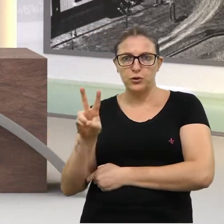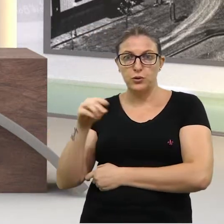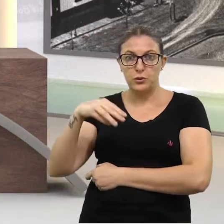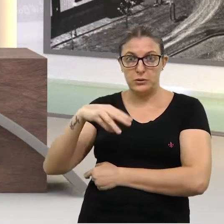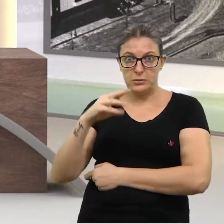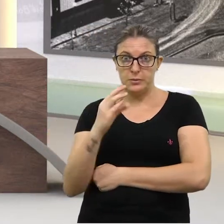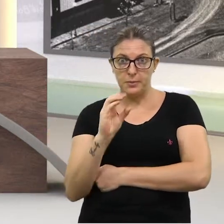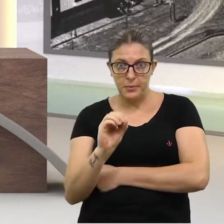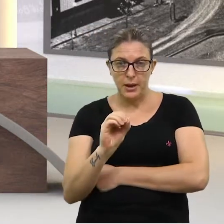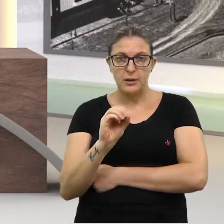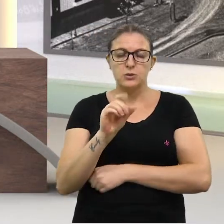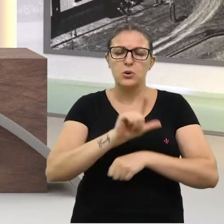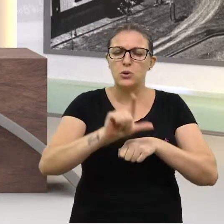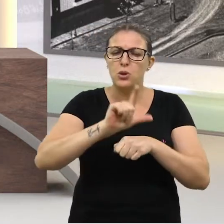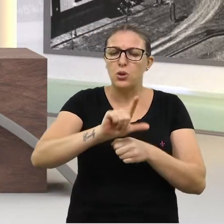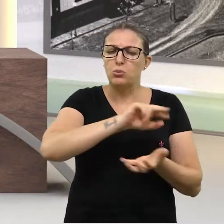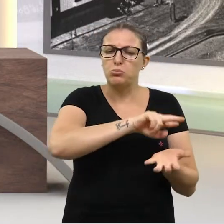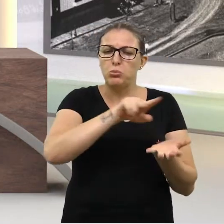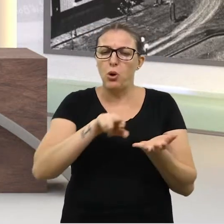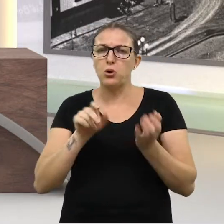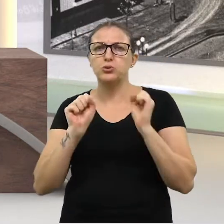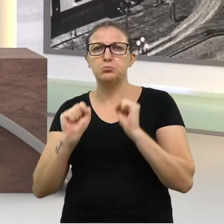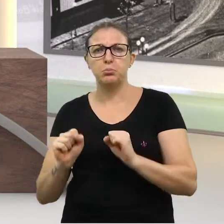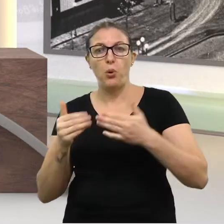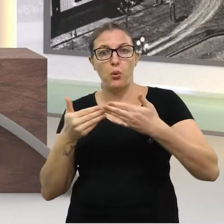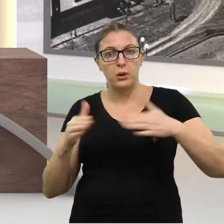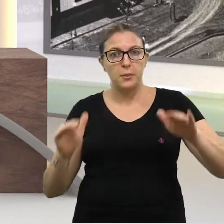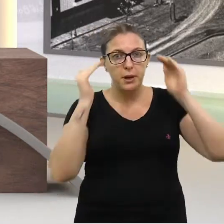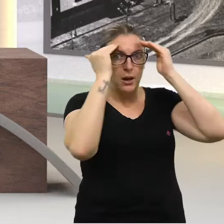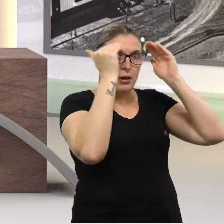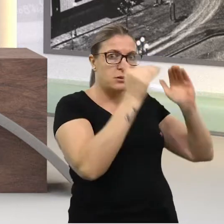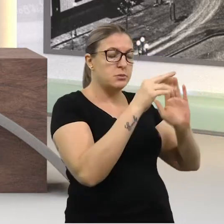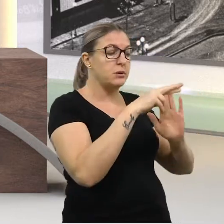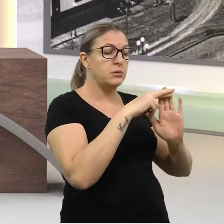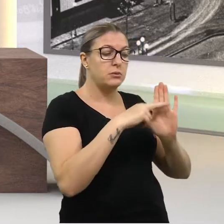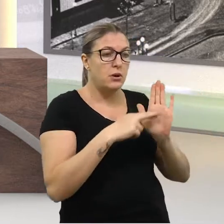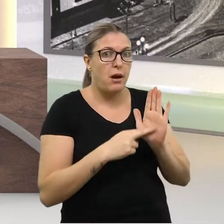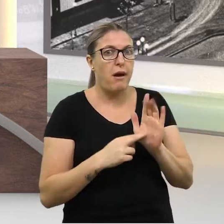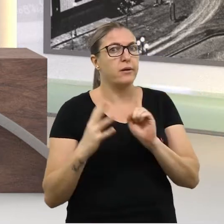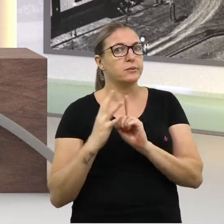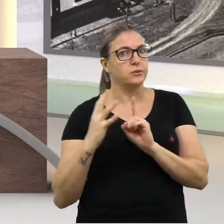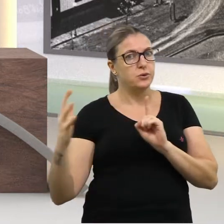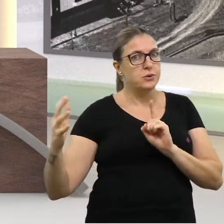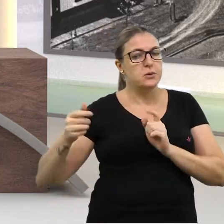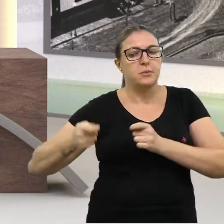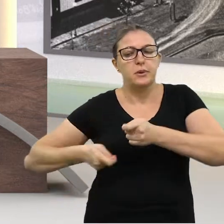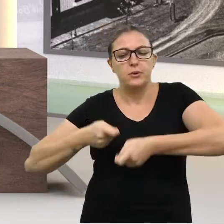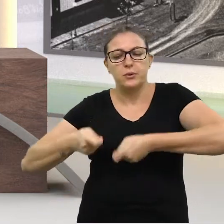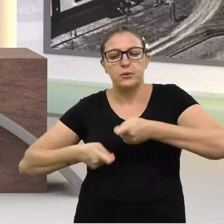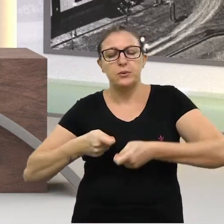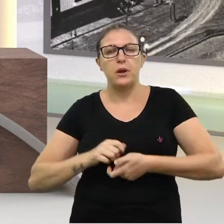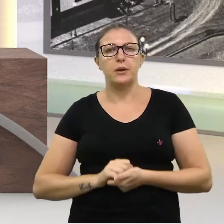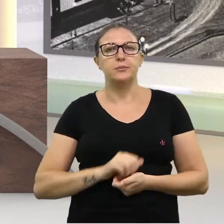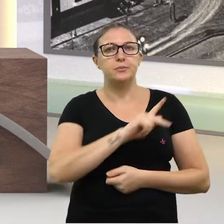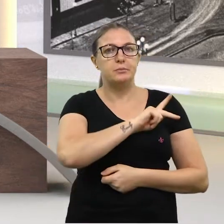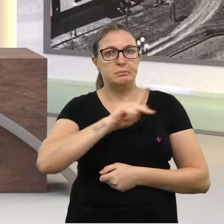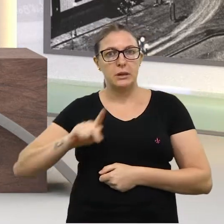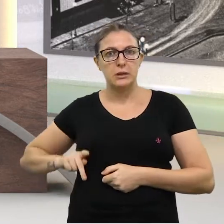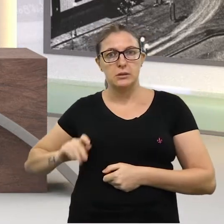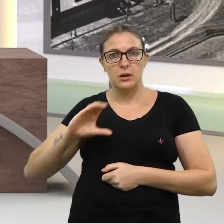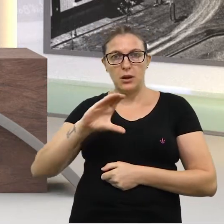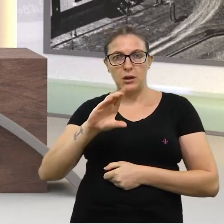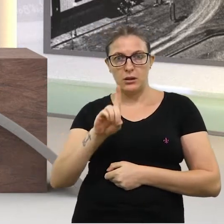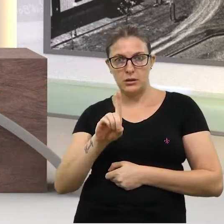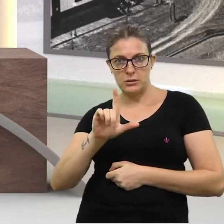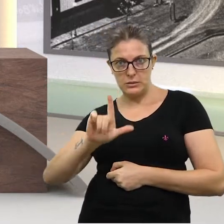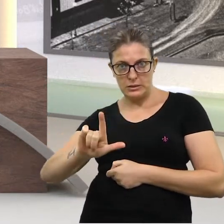o comércio pôde reabrir as portas. Respeitando todos os protocolos do distanciamento controlado. A presidente